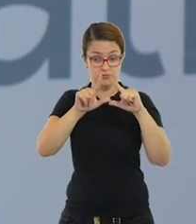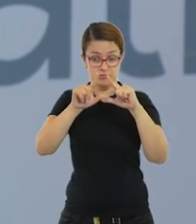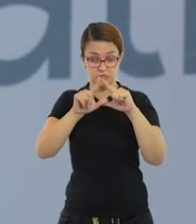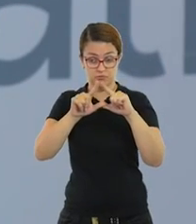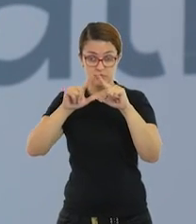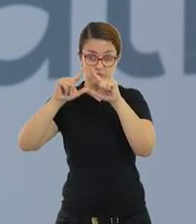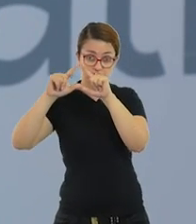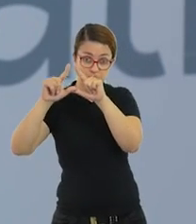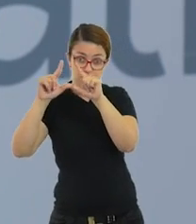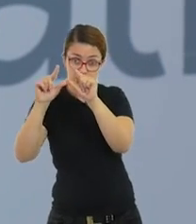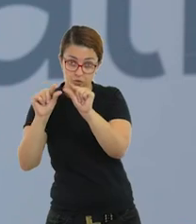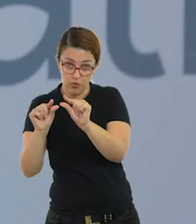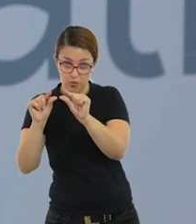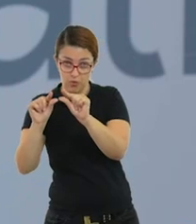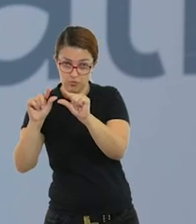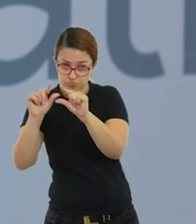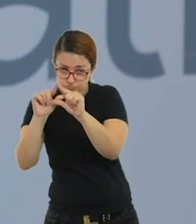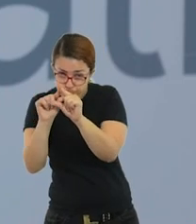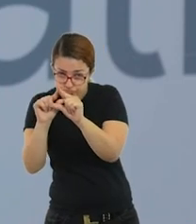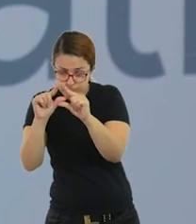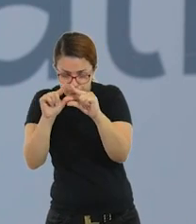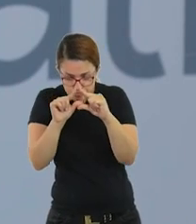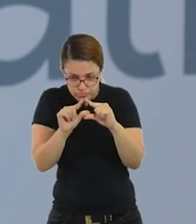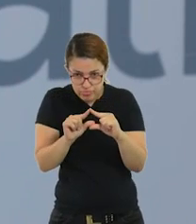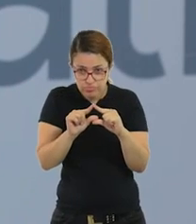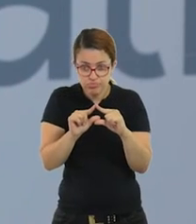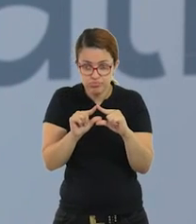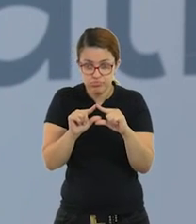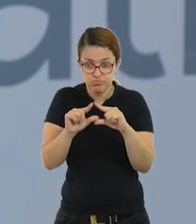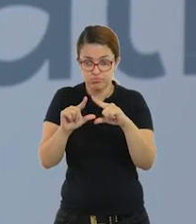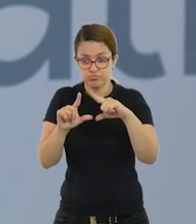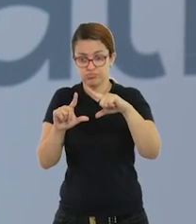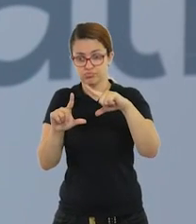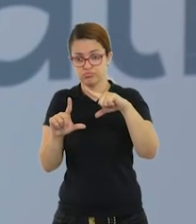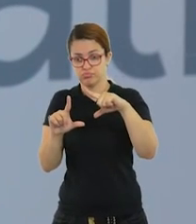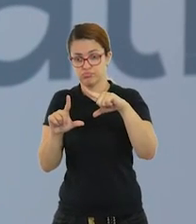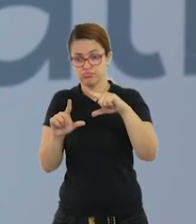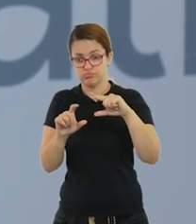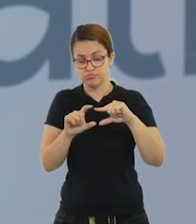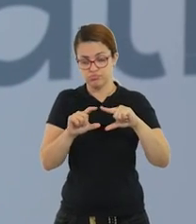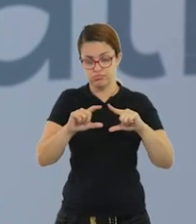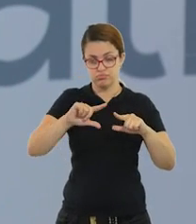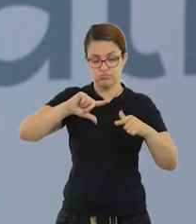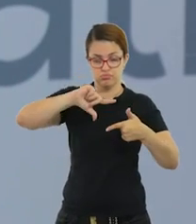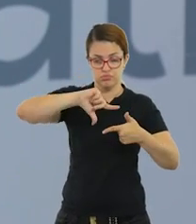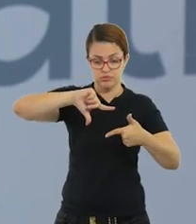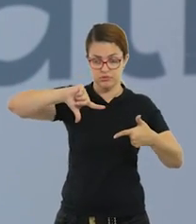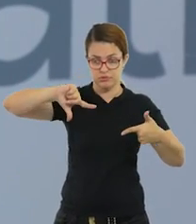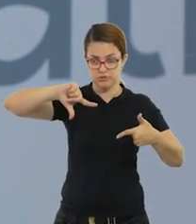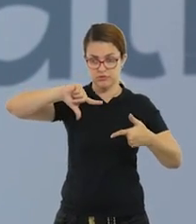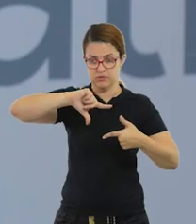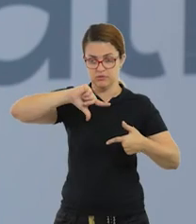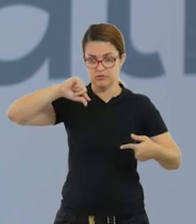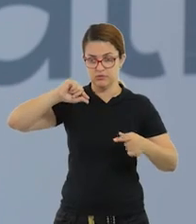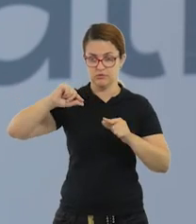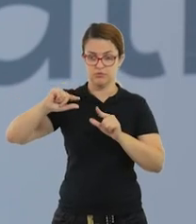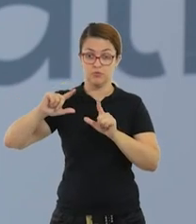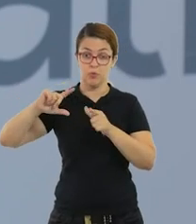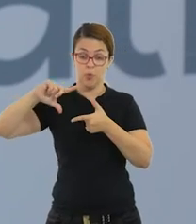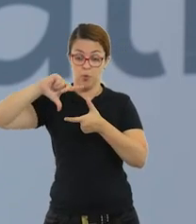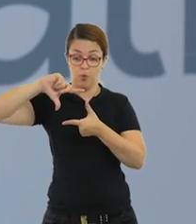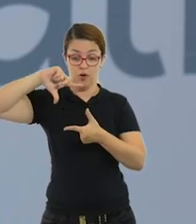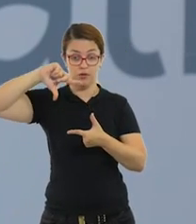dois triângulos menores, pequenos, um médio, um losango e um